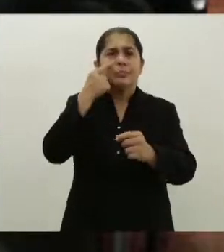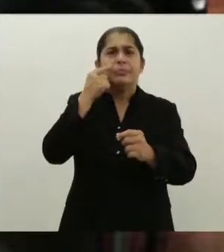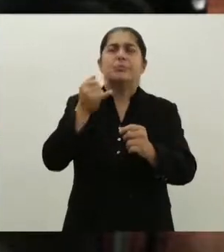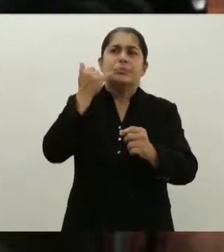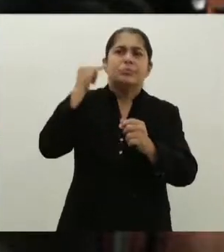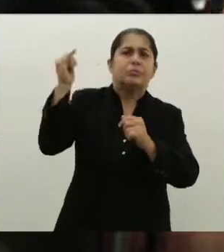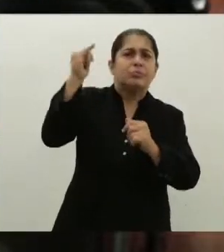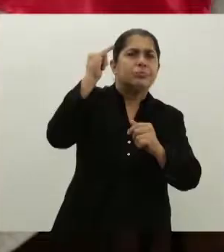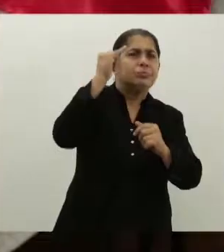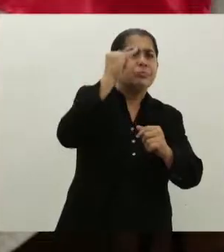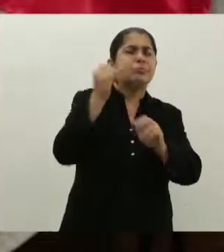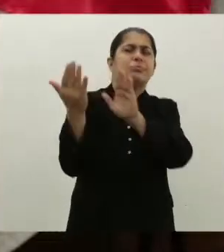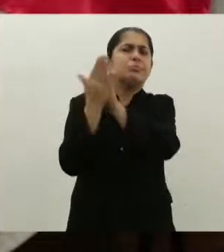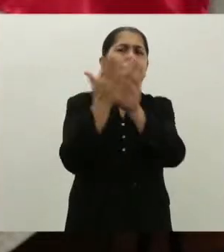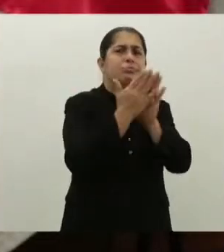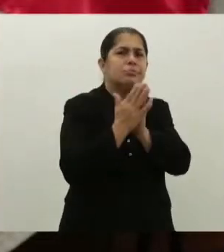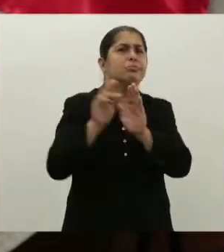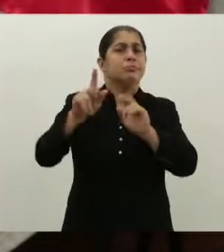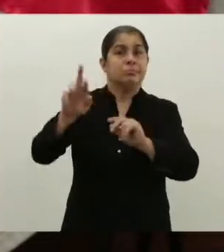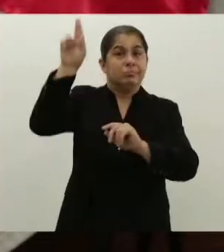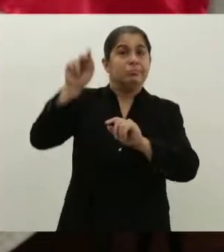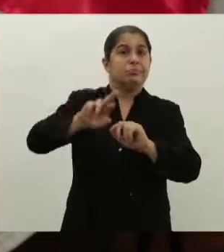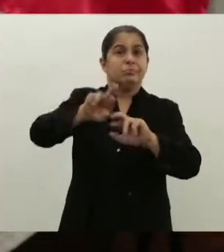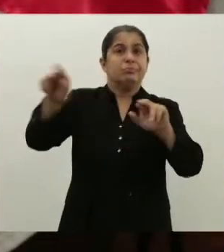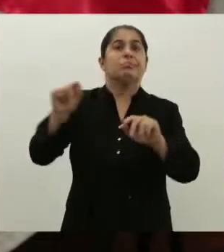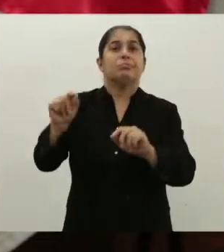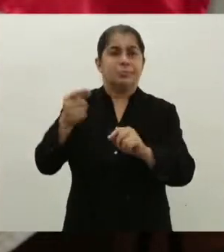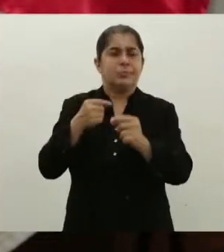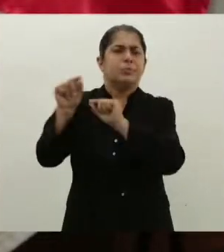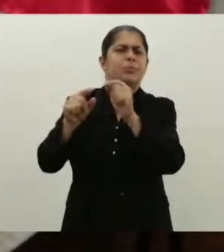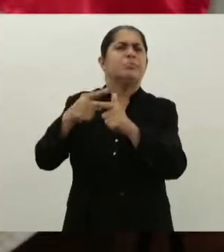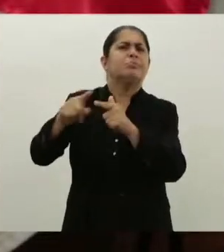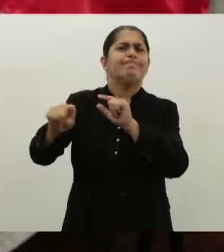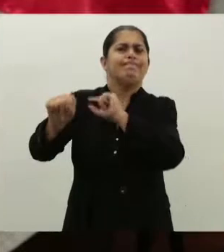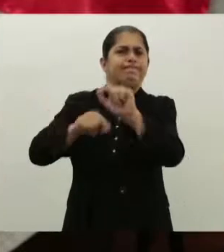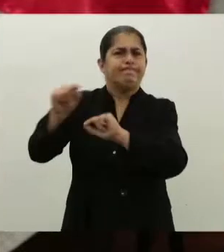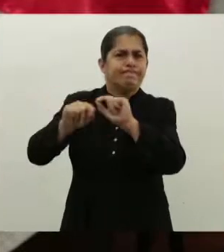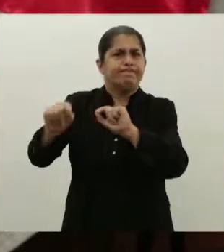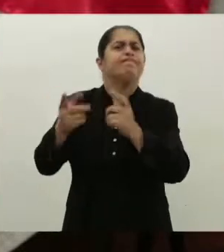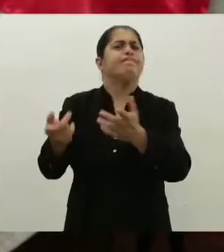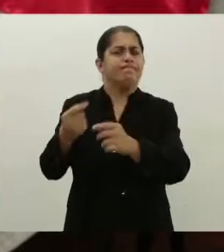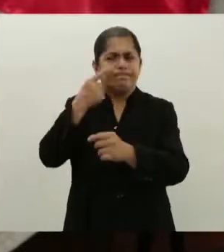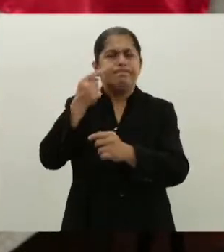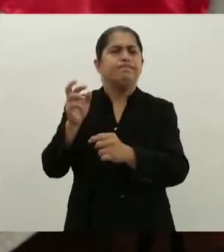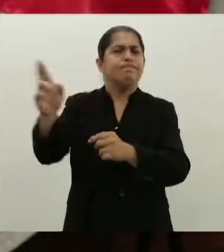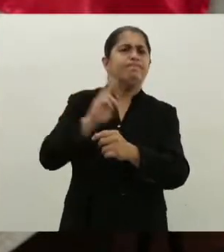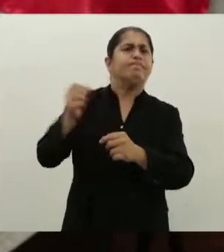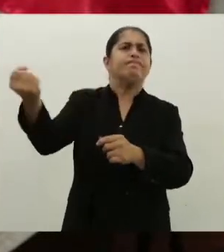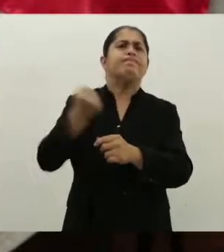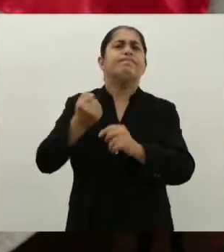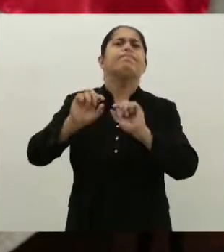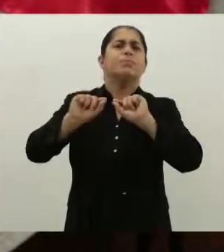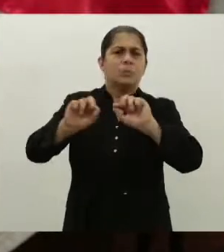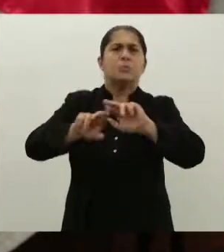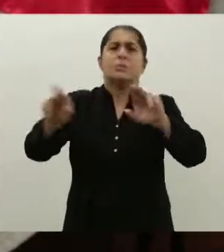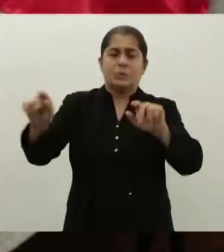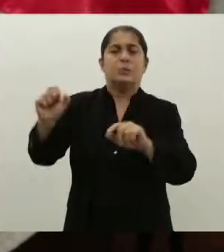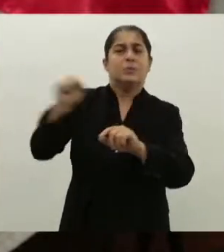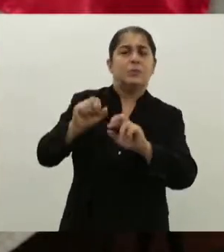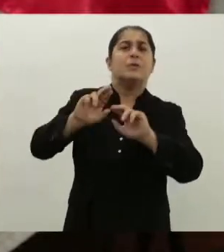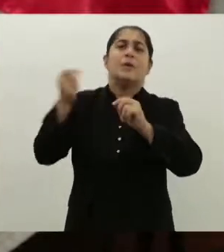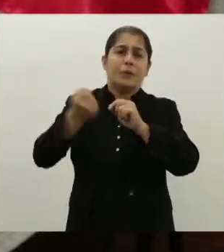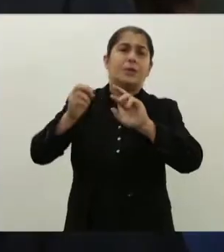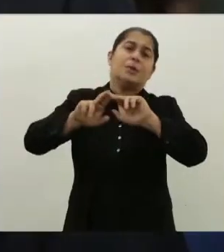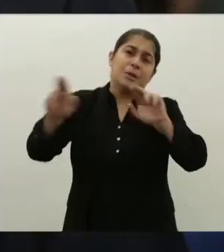contato com instituições e entidades responsáveis para apurar as denúncias e, a partir daí, tomar as devidas